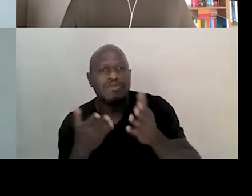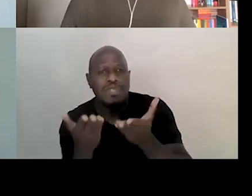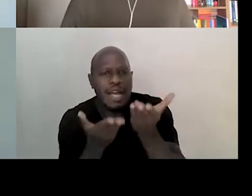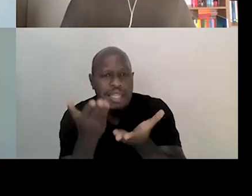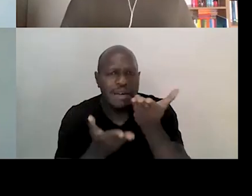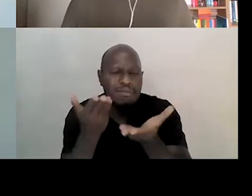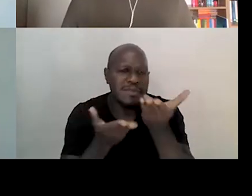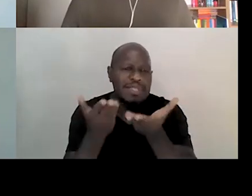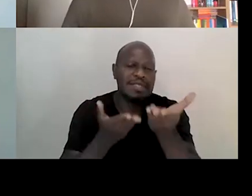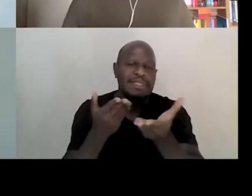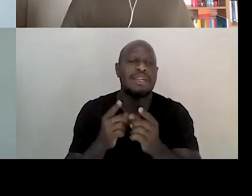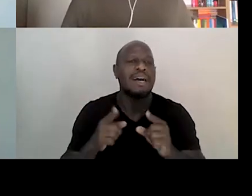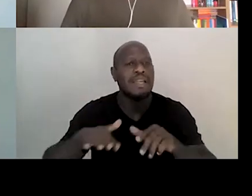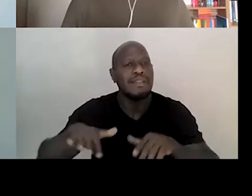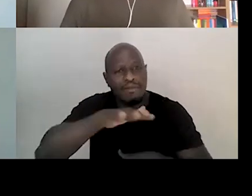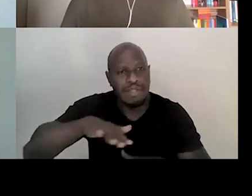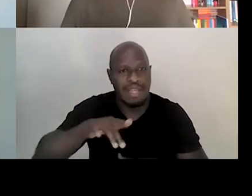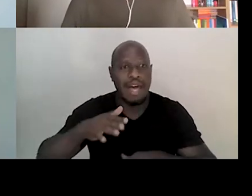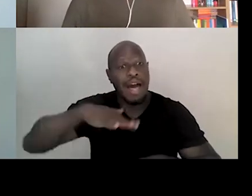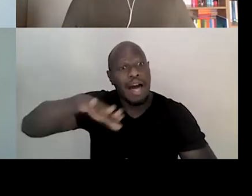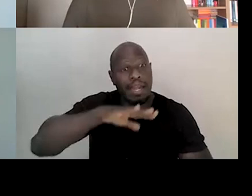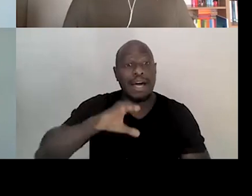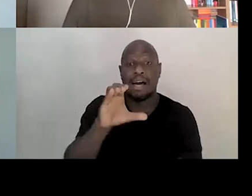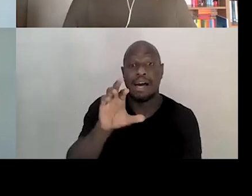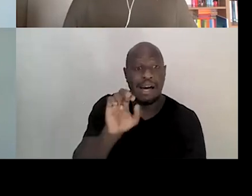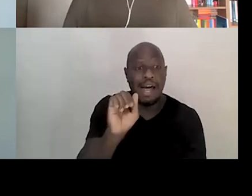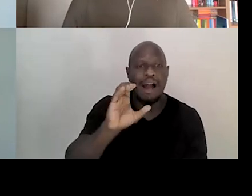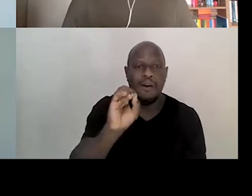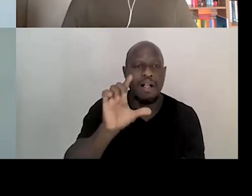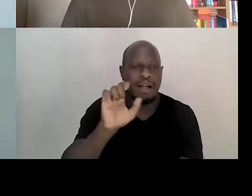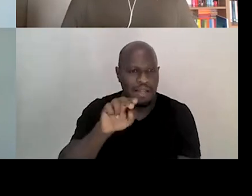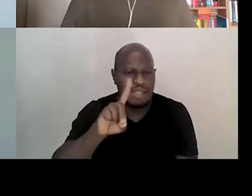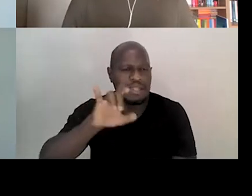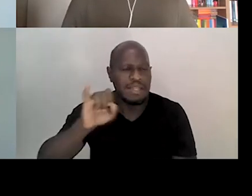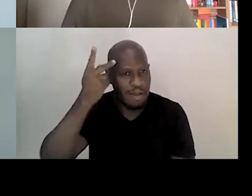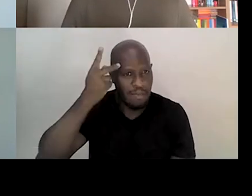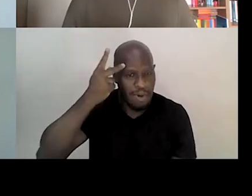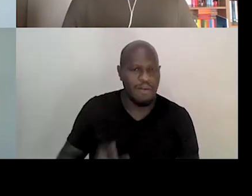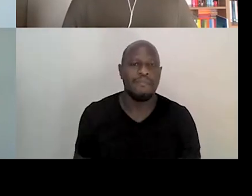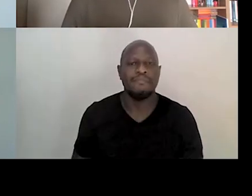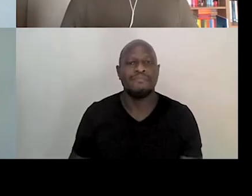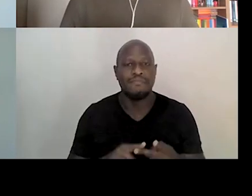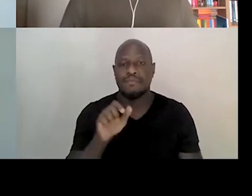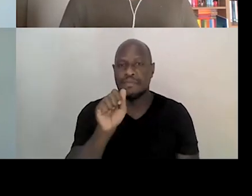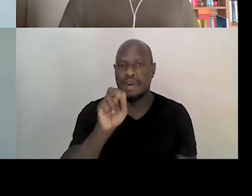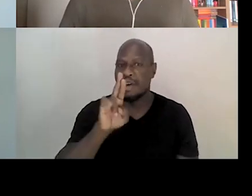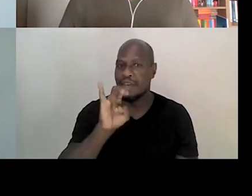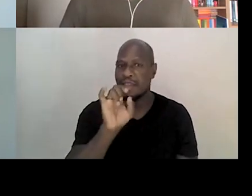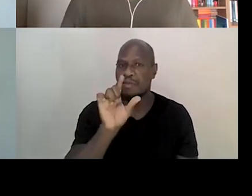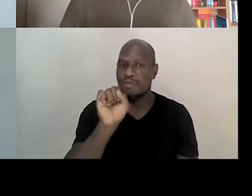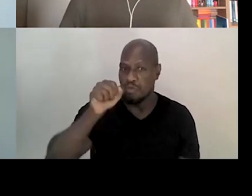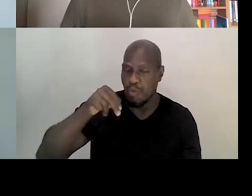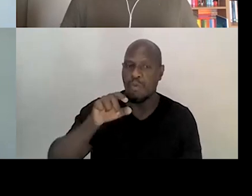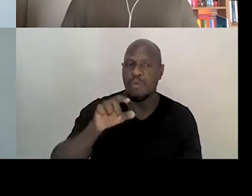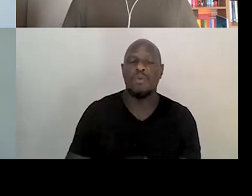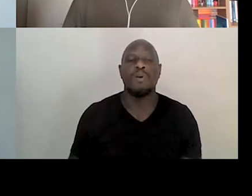que atua no território da Cracolândia, em São Paulo. Arilson Lopes, olha, tinha falado errado. Arilson